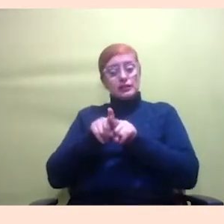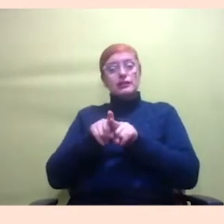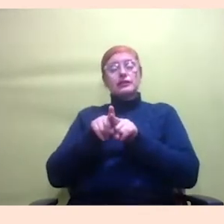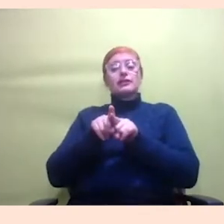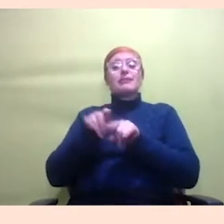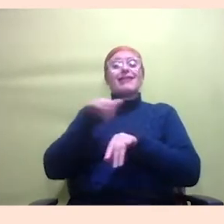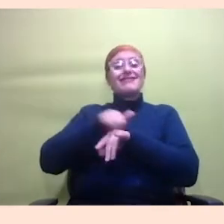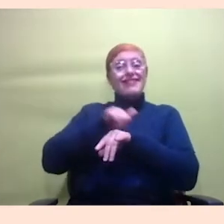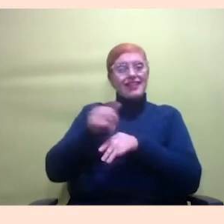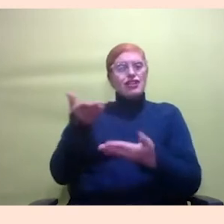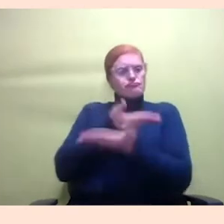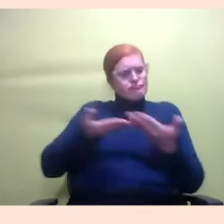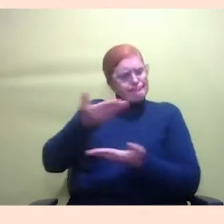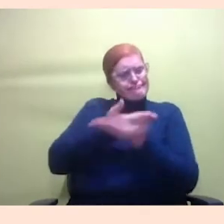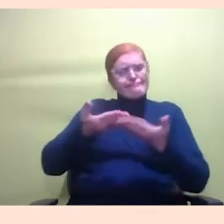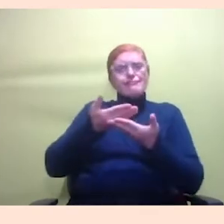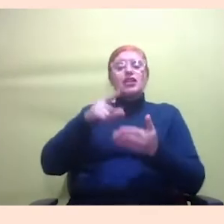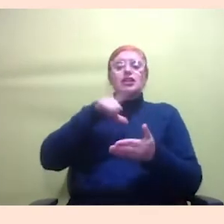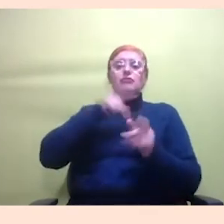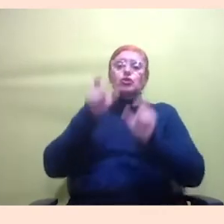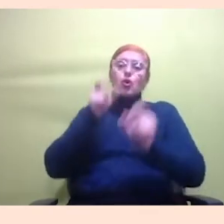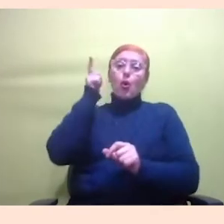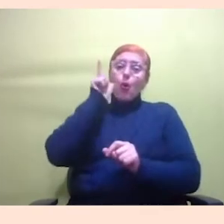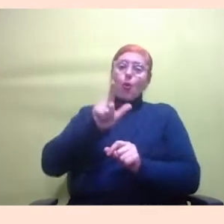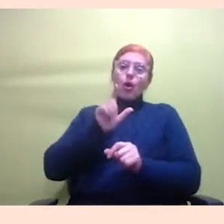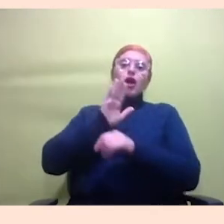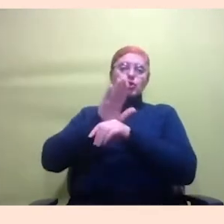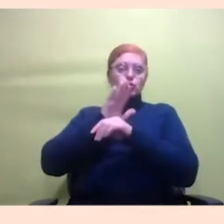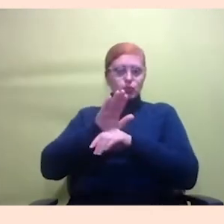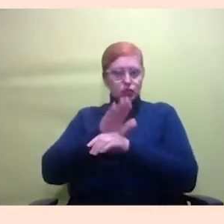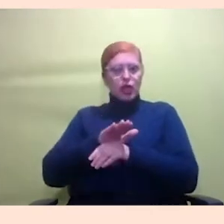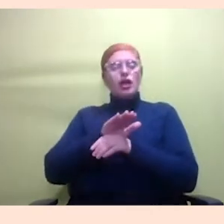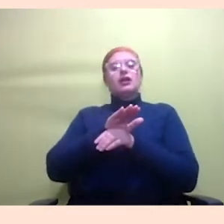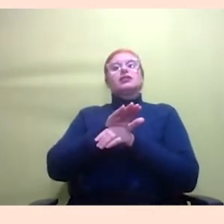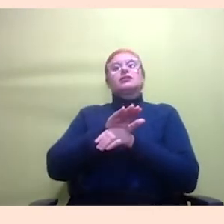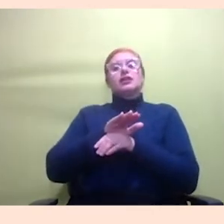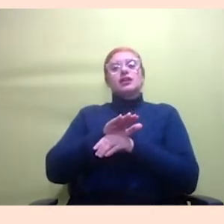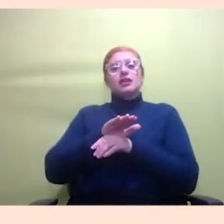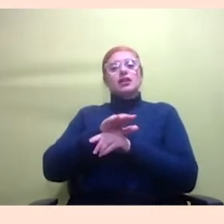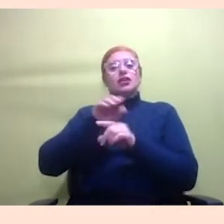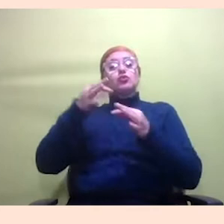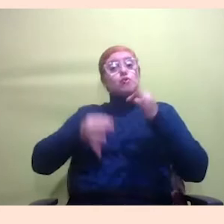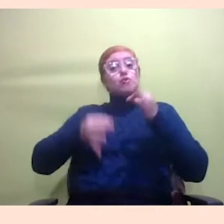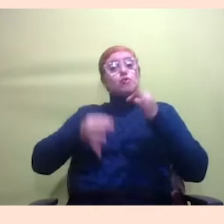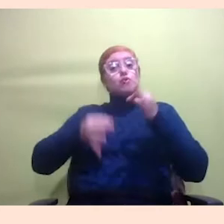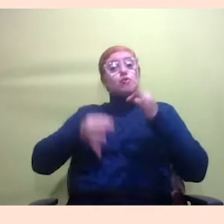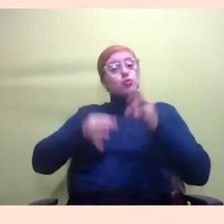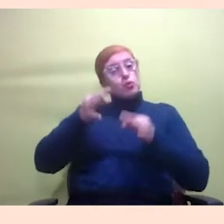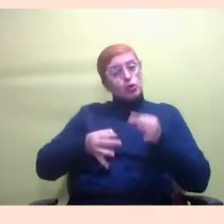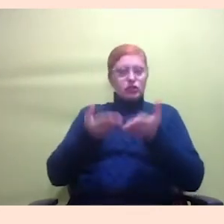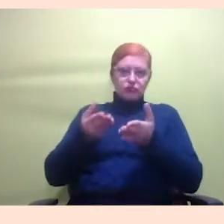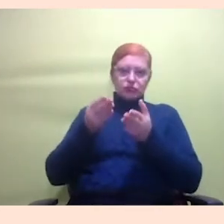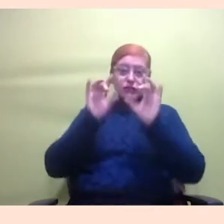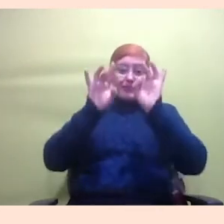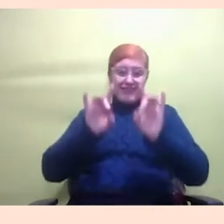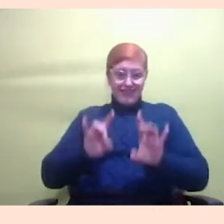eles tem gente que consegue ajudar numa consulta ou pessoas que conseguem dar uma assistência jurídica esse tipo de coisa aí